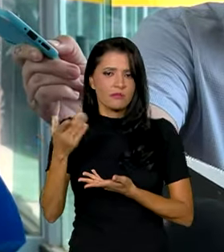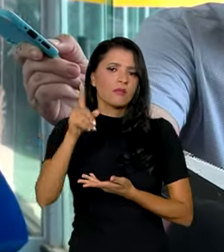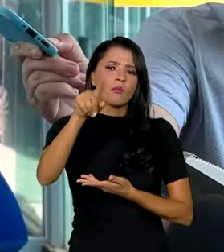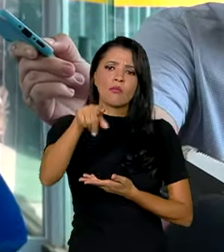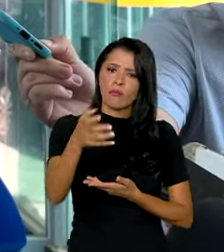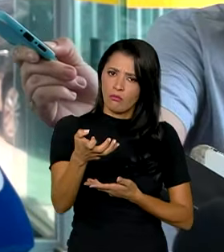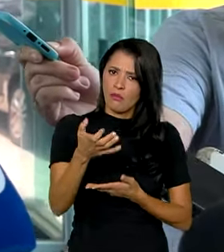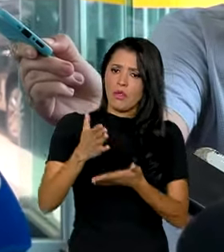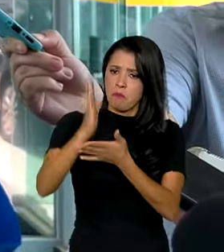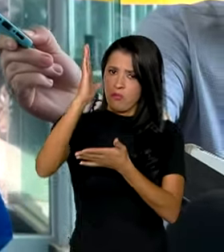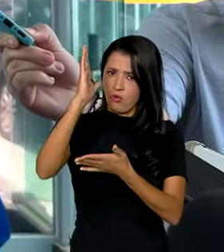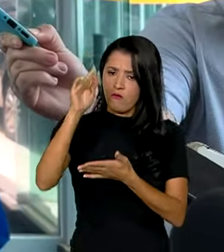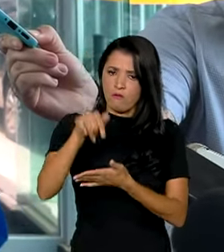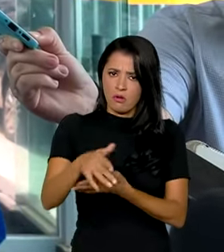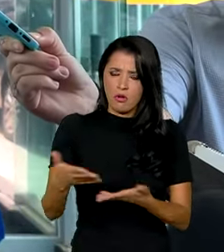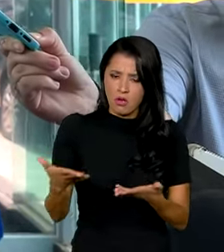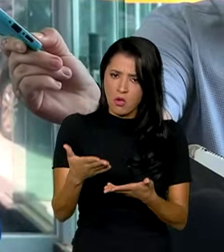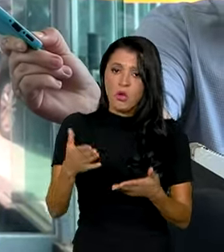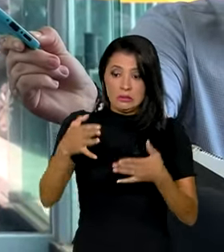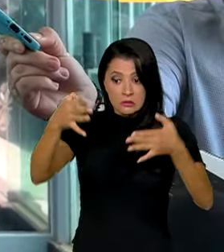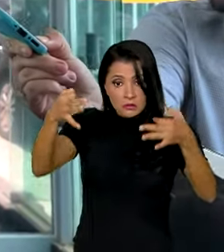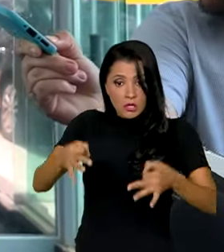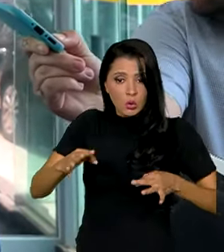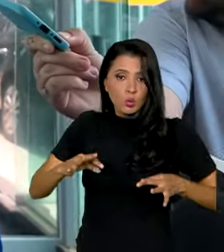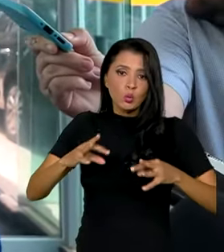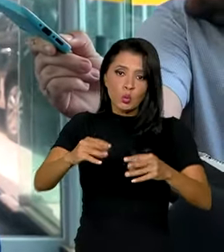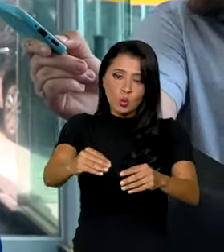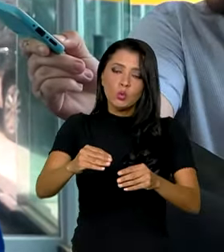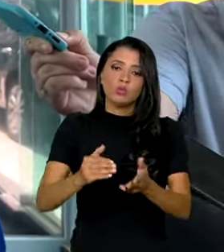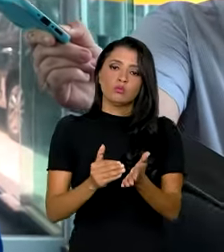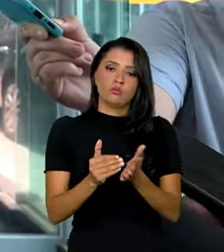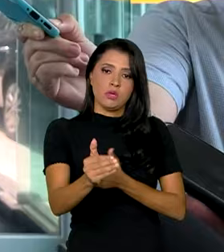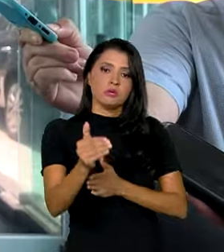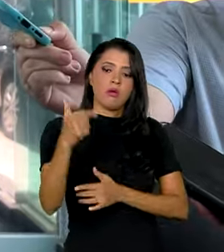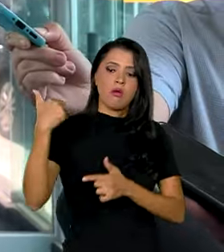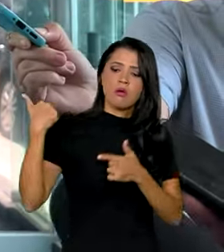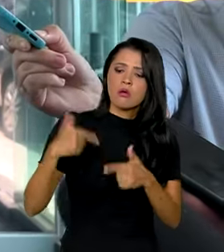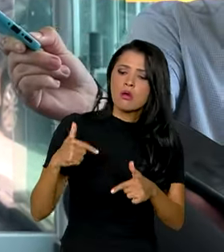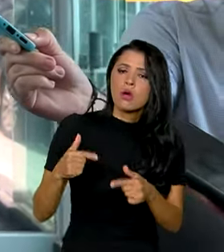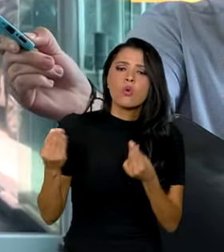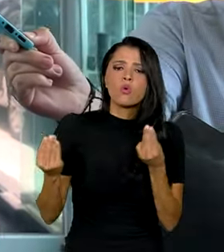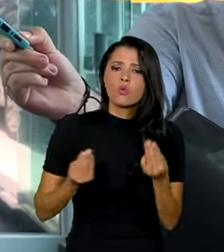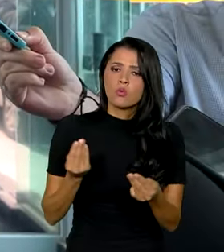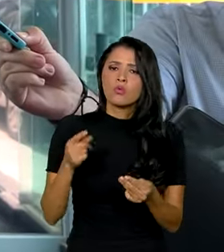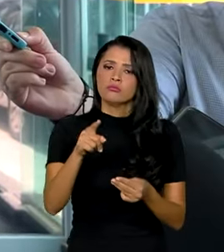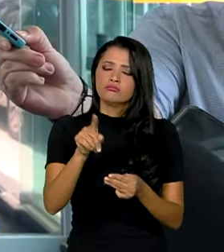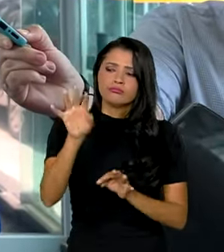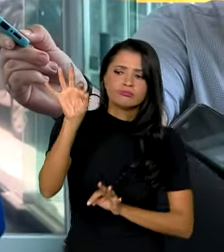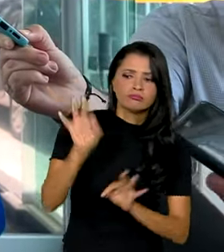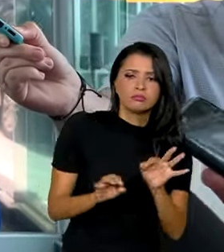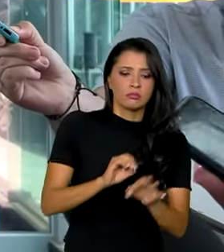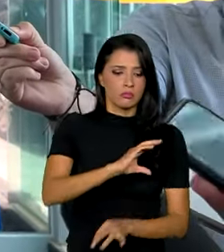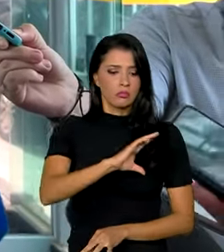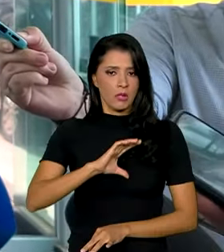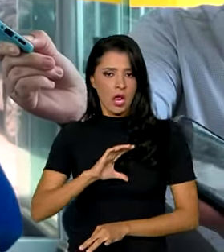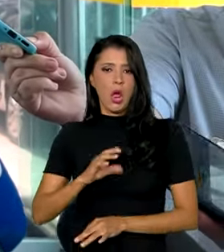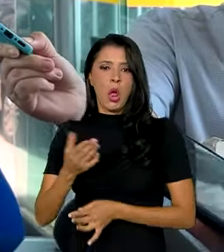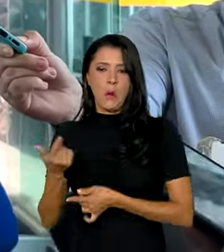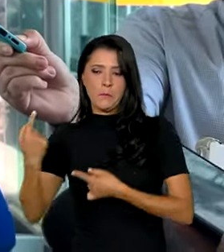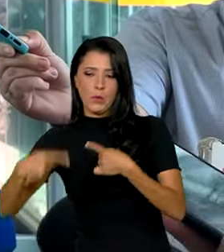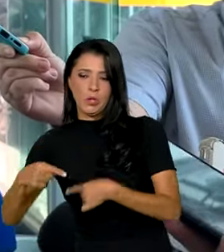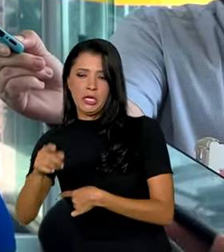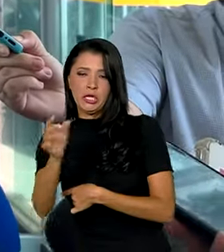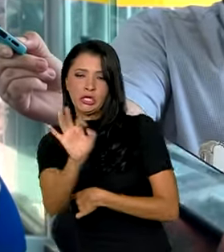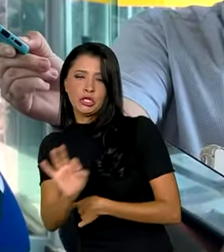aprovadas essas medidas, se está tudo certo, a gente começou a fazer um trabalho de coordenar com a política monetária, a política